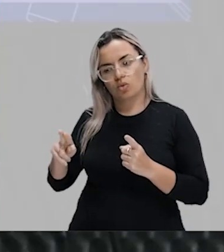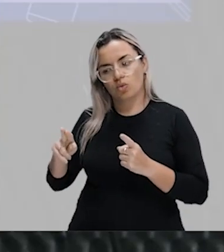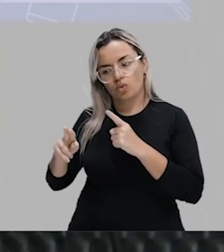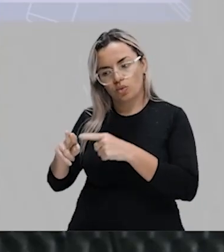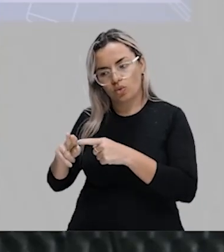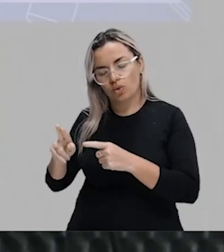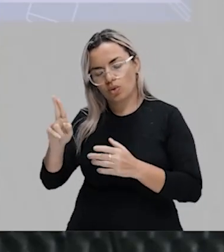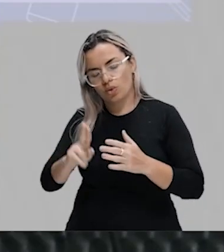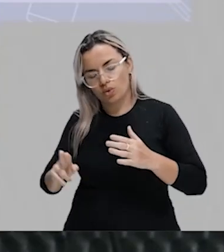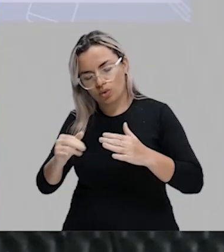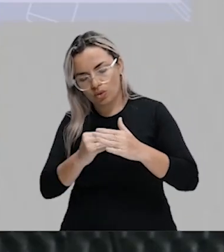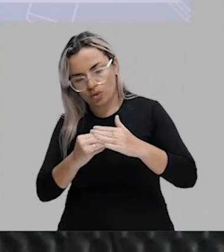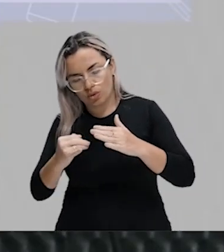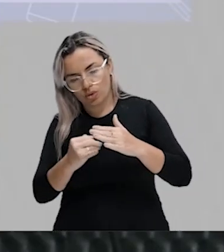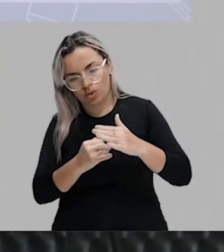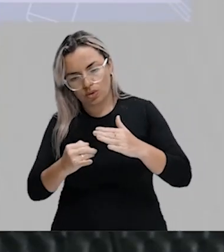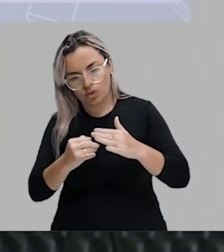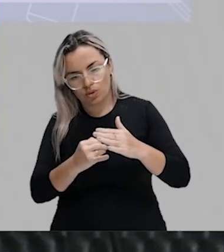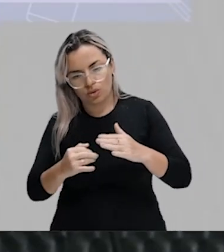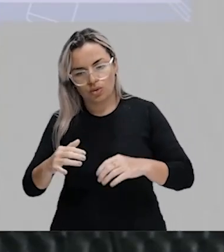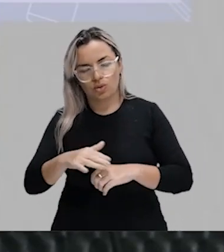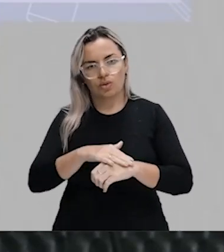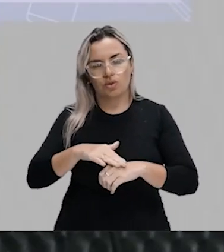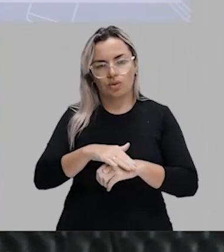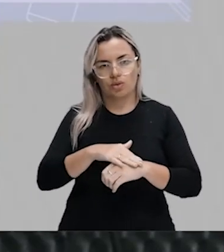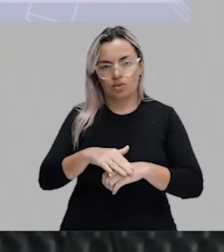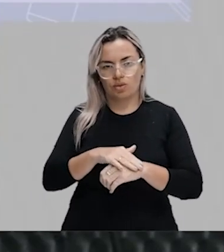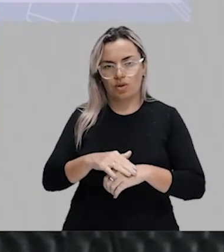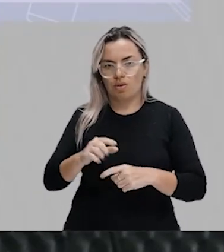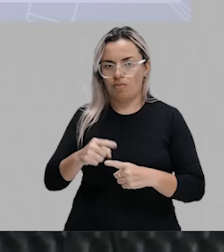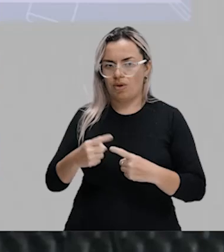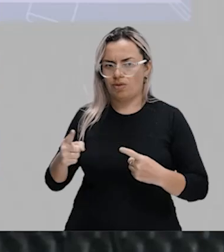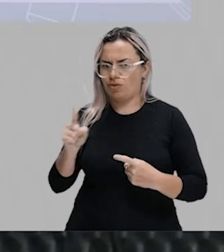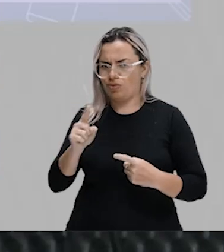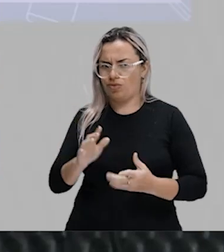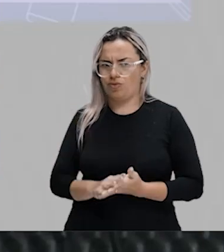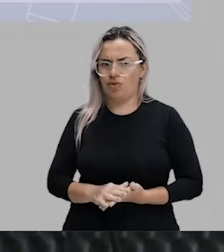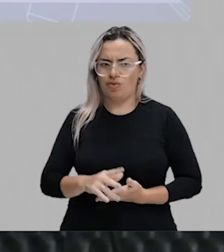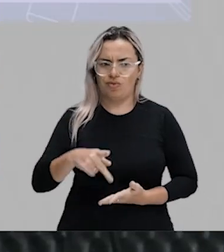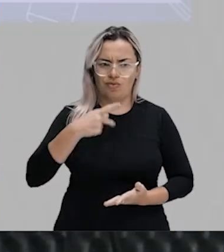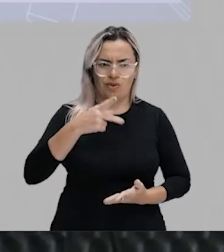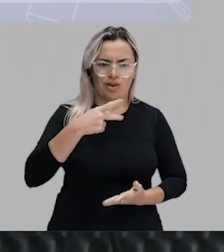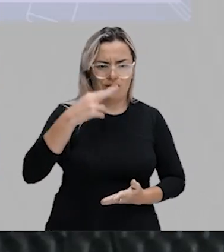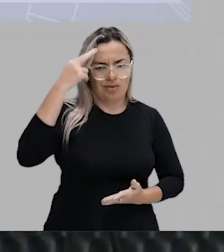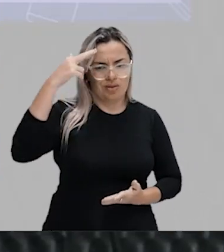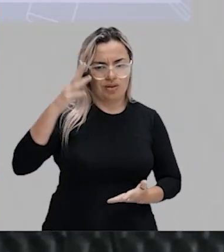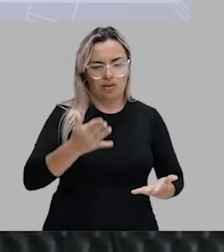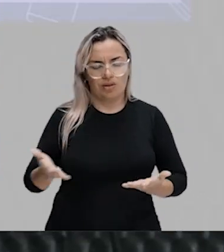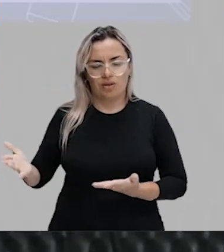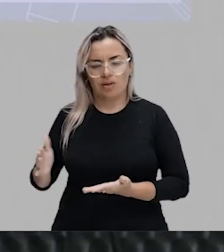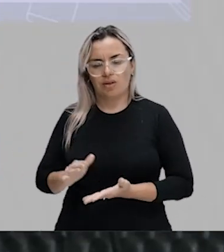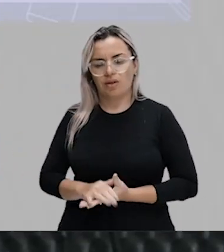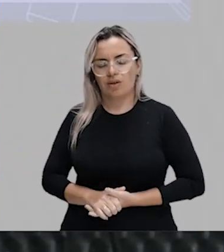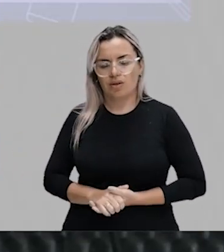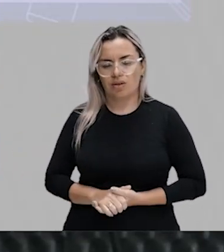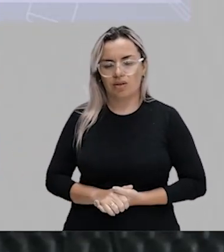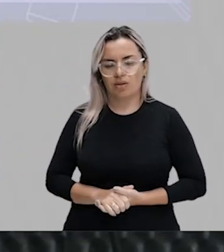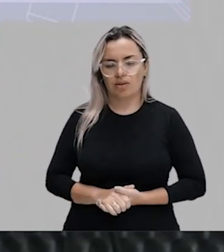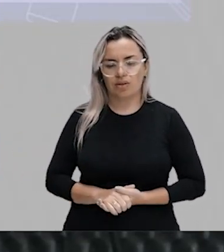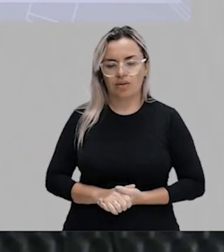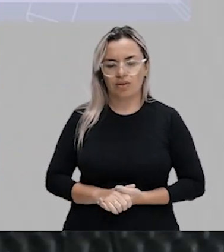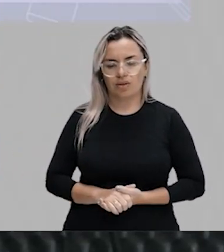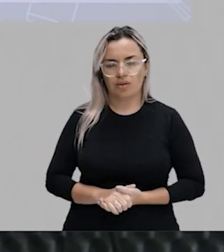Isso aqui é uma conversa informal. Eu não vou dizer isso para o meu chefe, por exemplo. Tu está como uma cabra. Tu